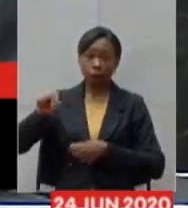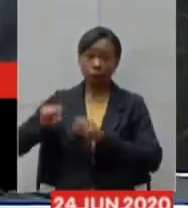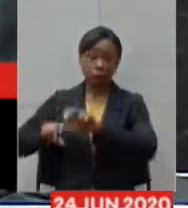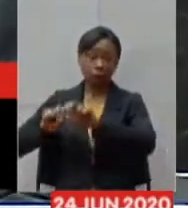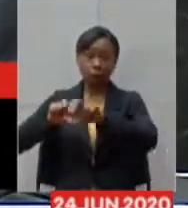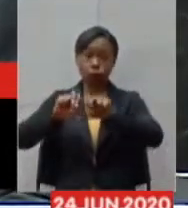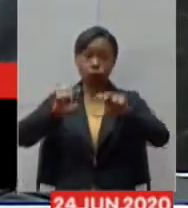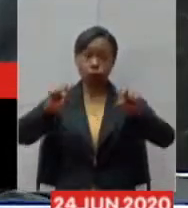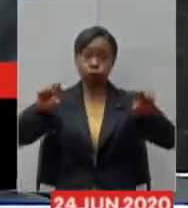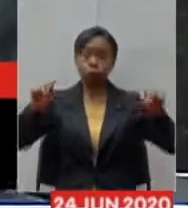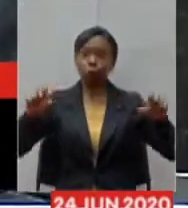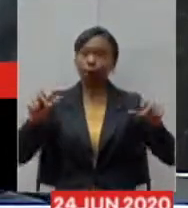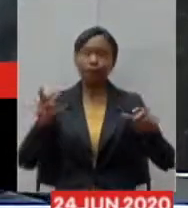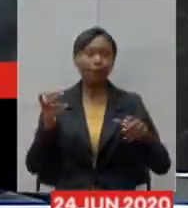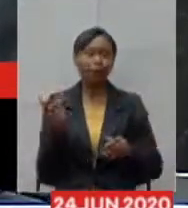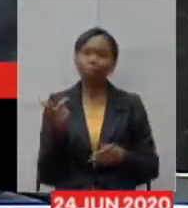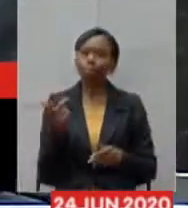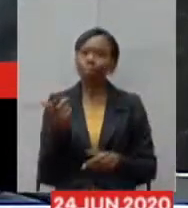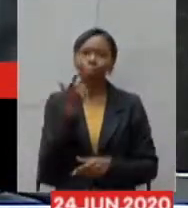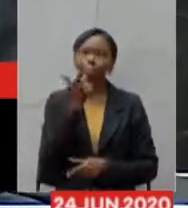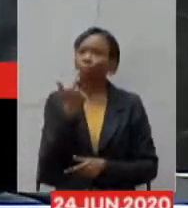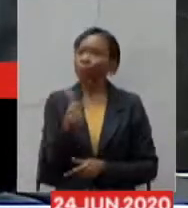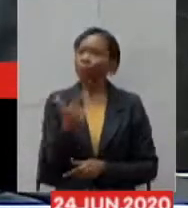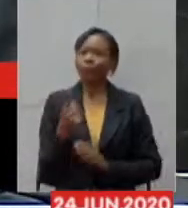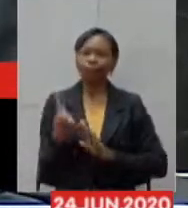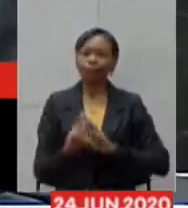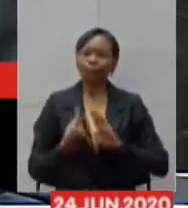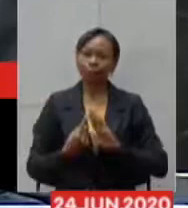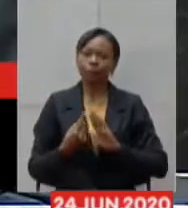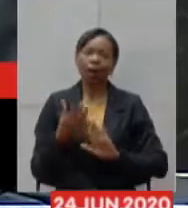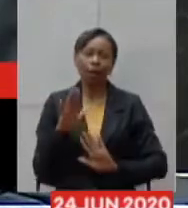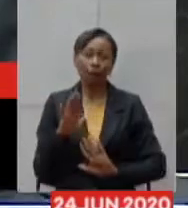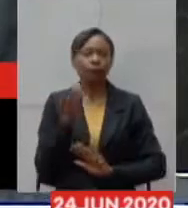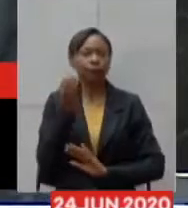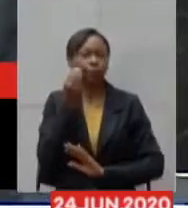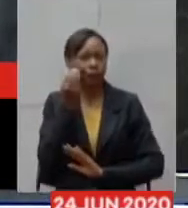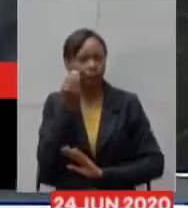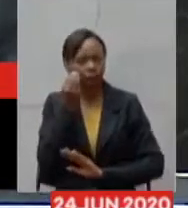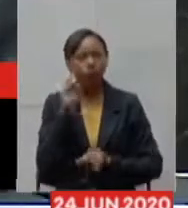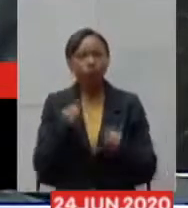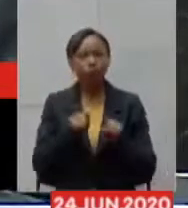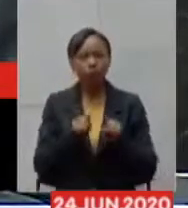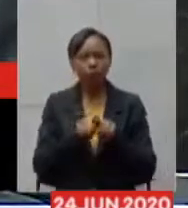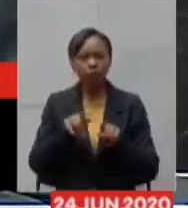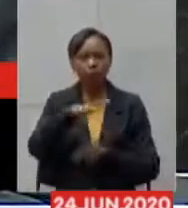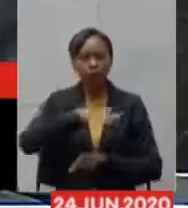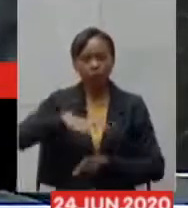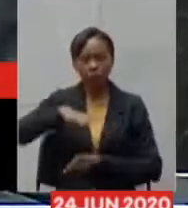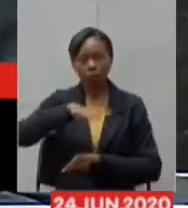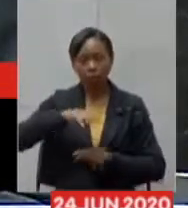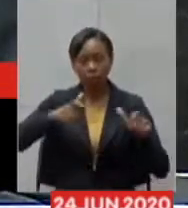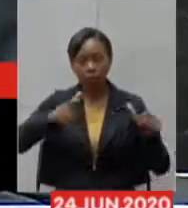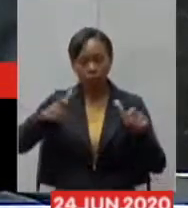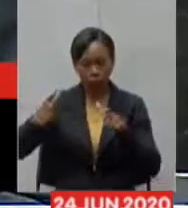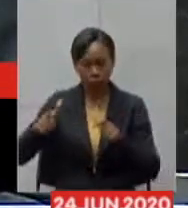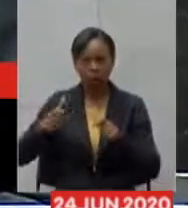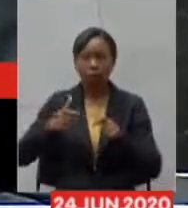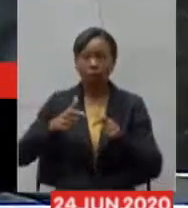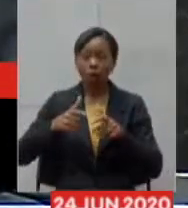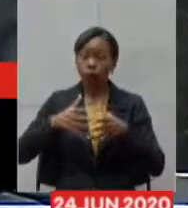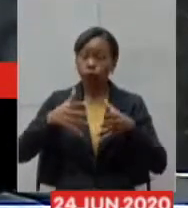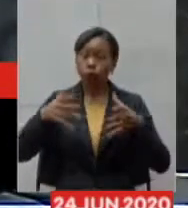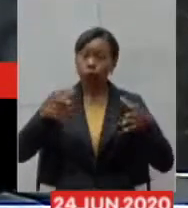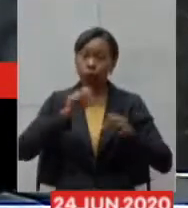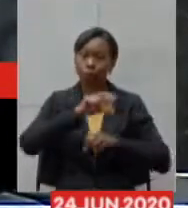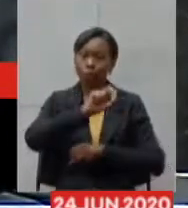e que nós não teríamos o isolamento então nós testamos quem está em surto também as áreas de surto fora disso nós